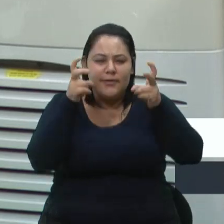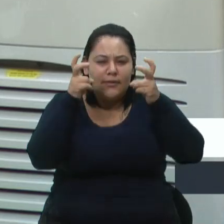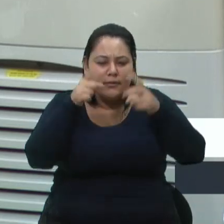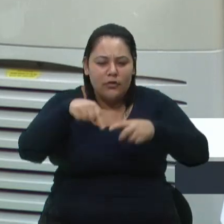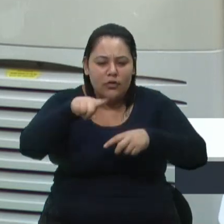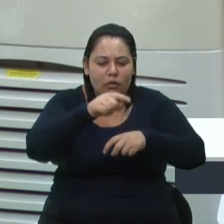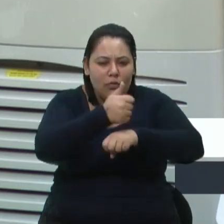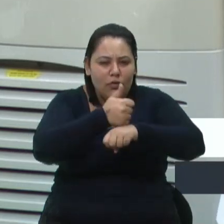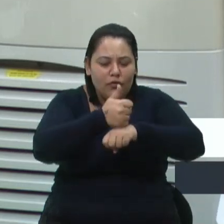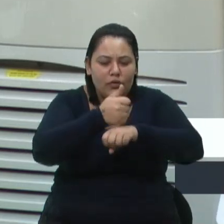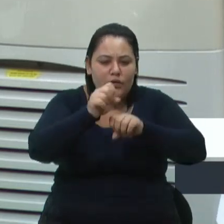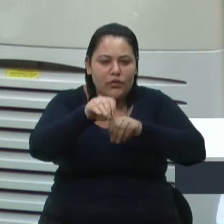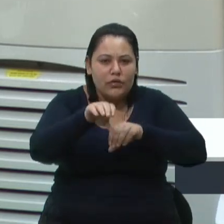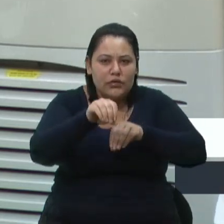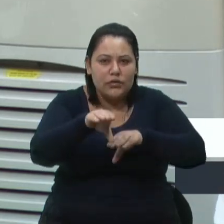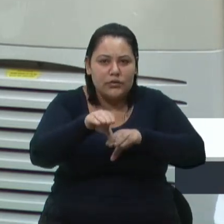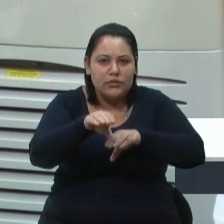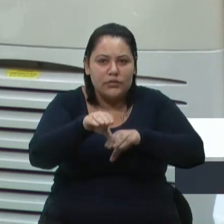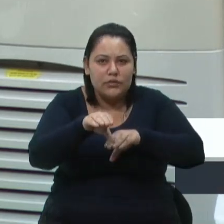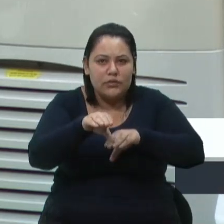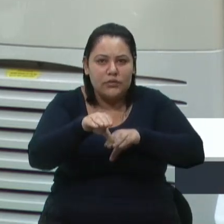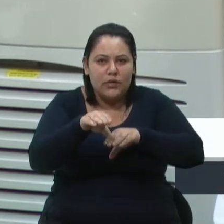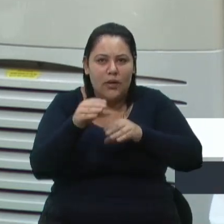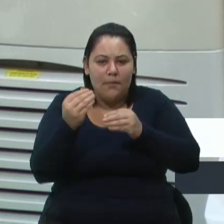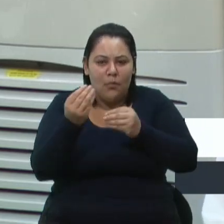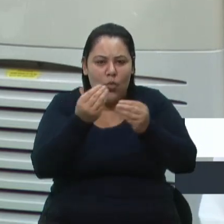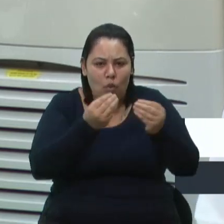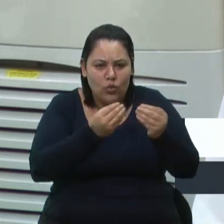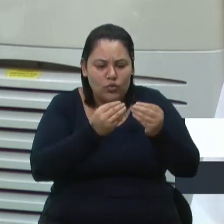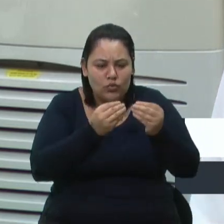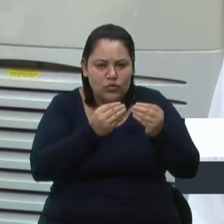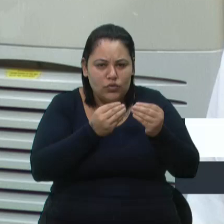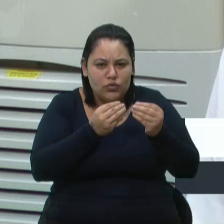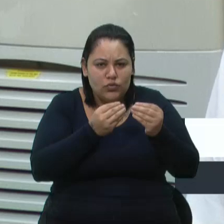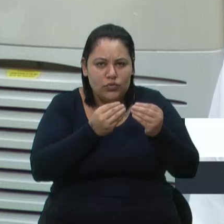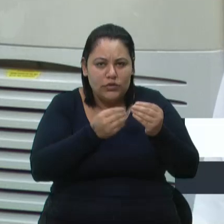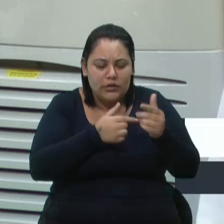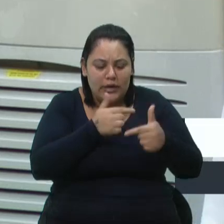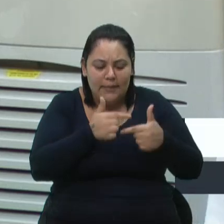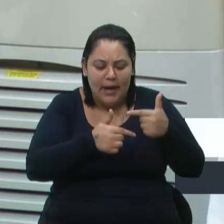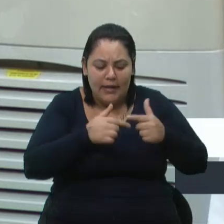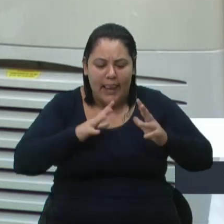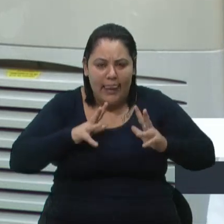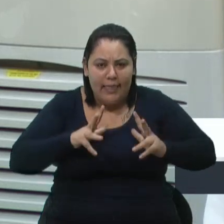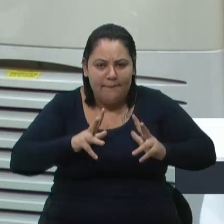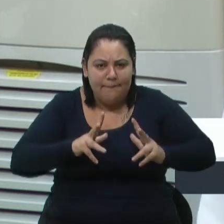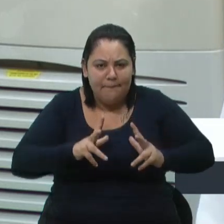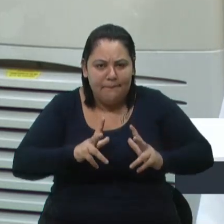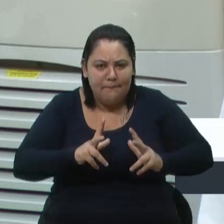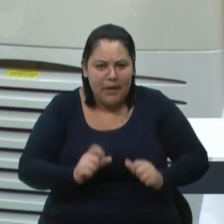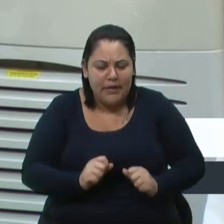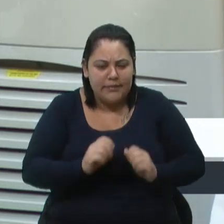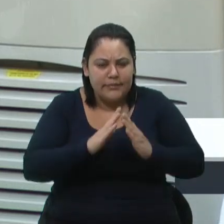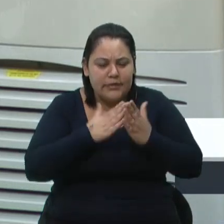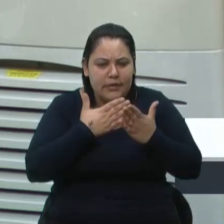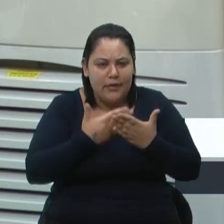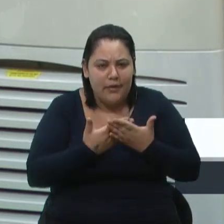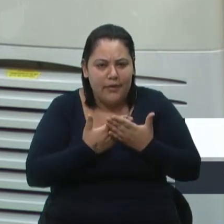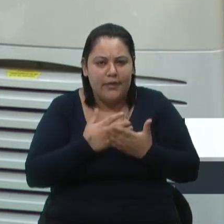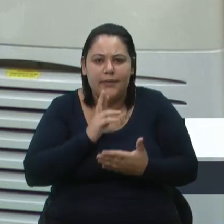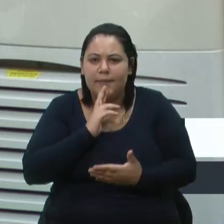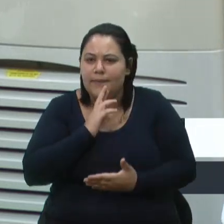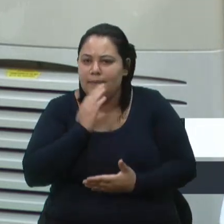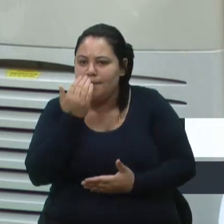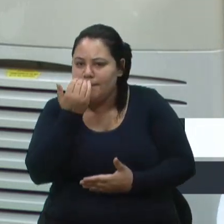da educação, muitos dos que trabalham na higienização, na merenda,